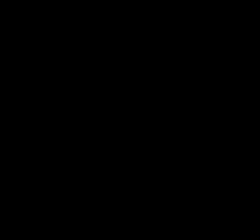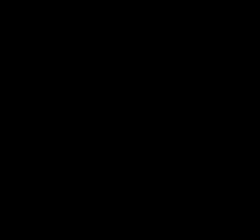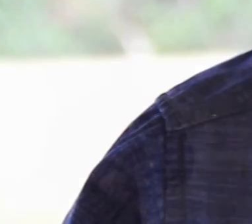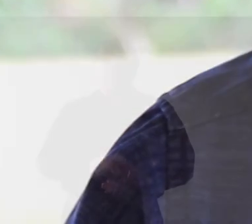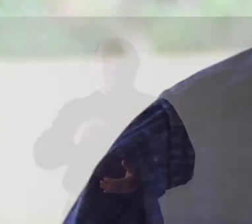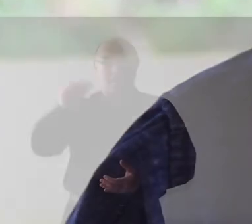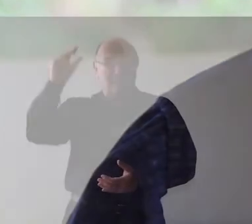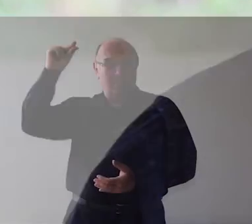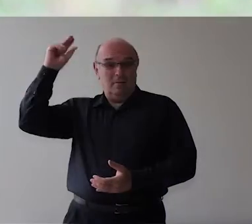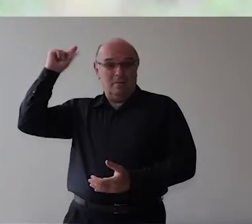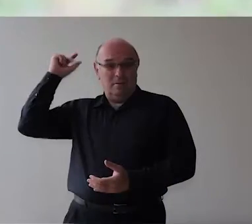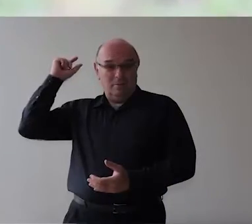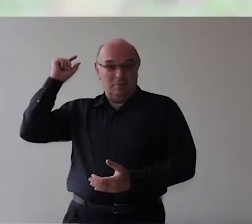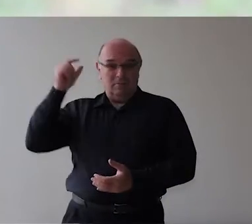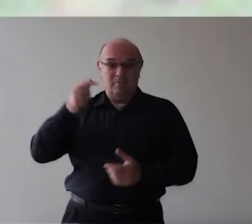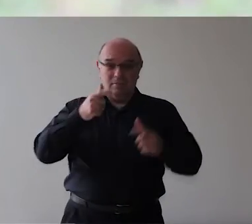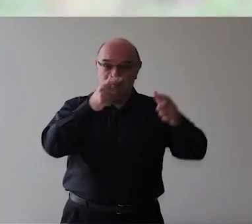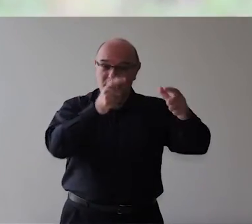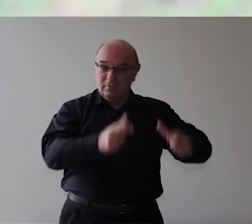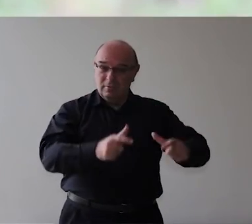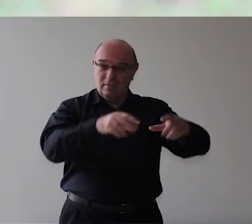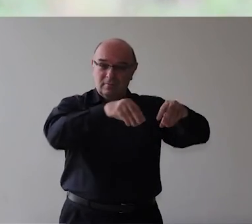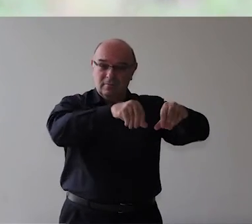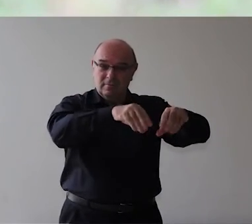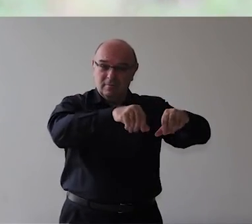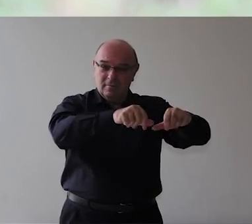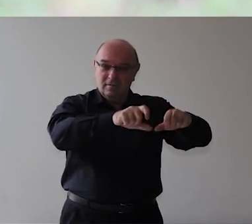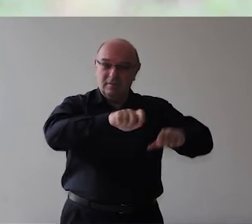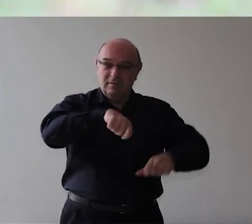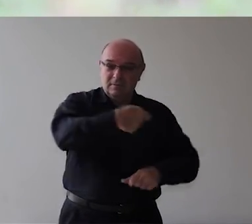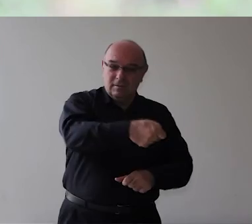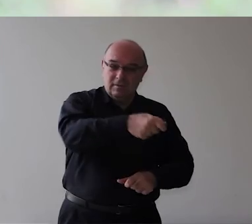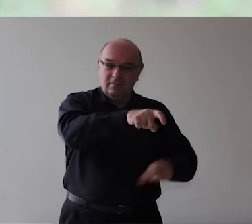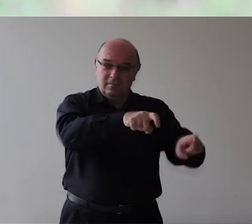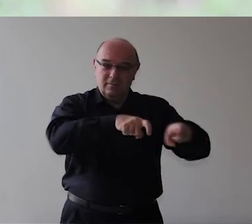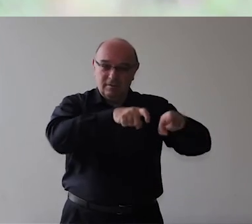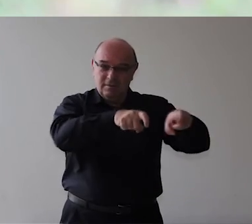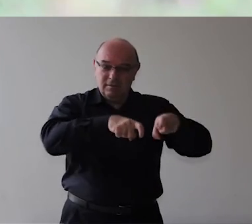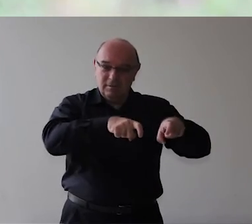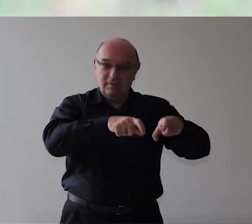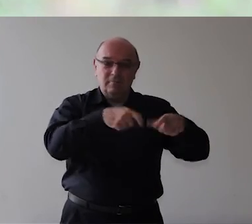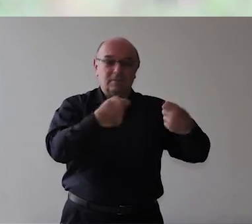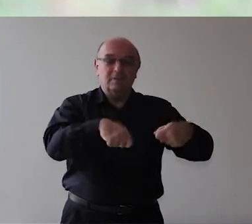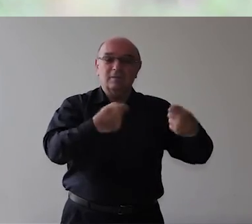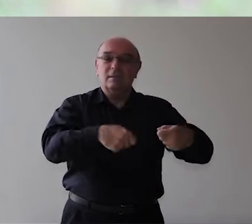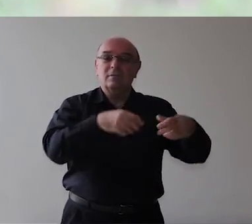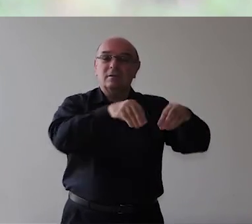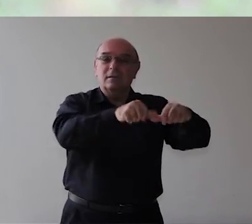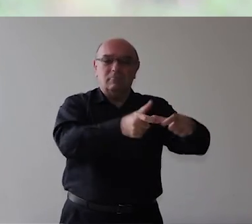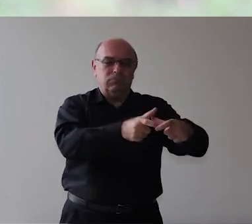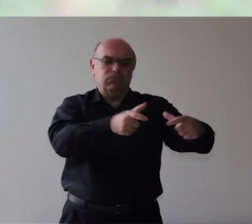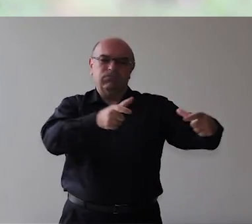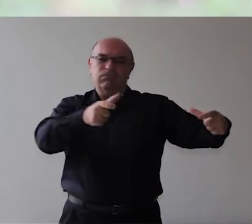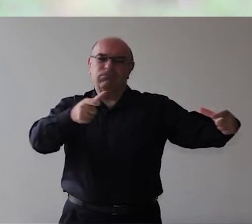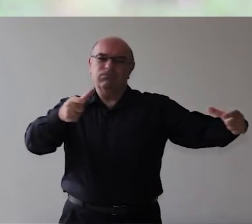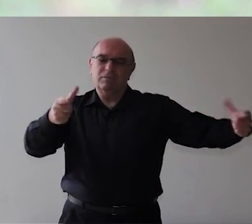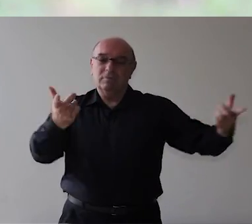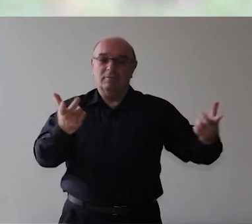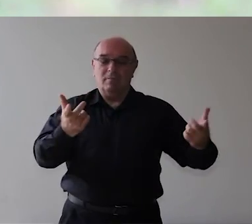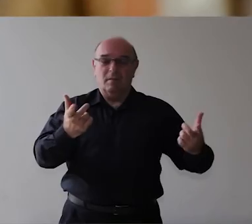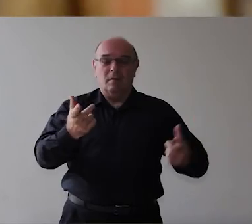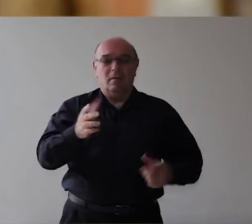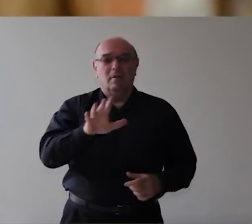Antigamente as fazendas Para ter o nome fazenda Teria que ser uma imensidão de terra Então as vezes um